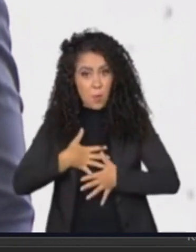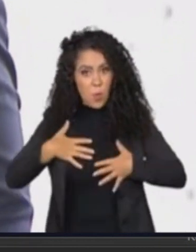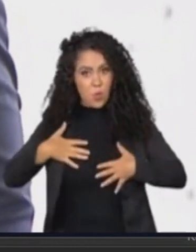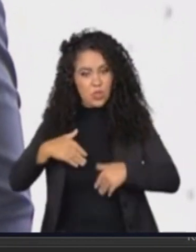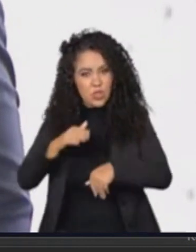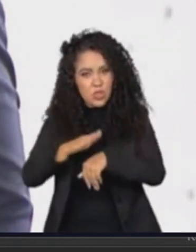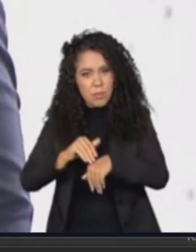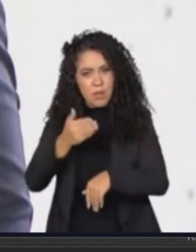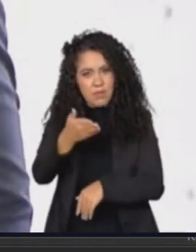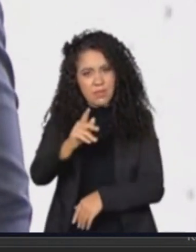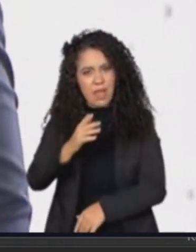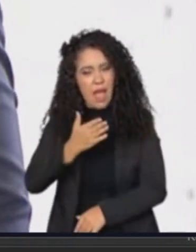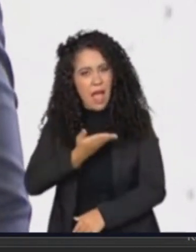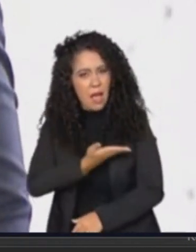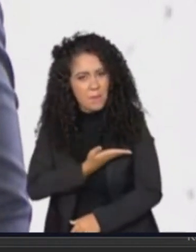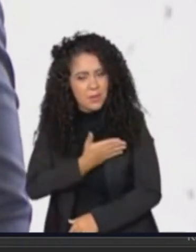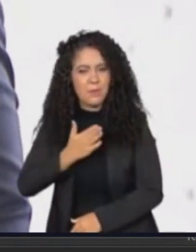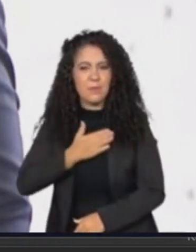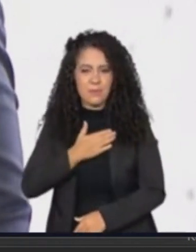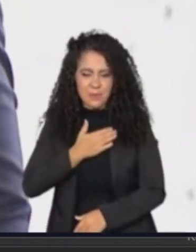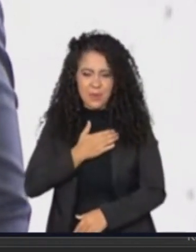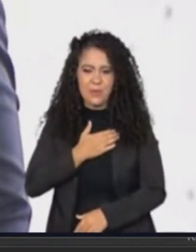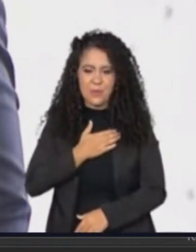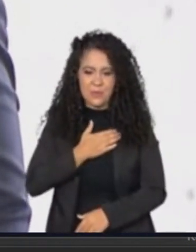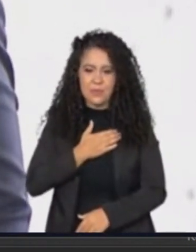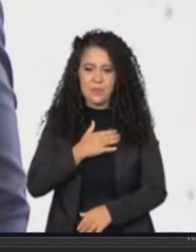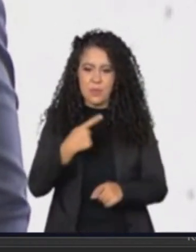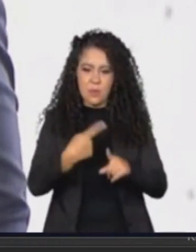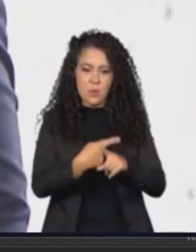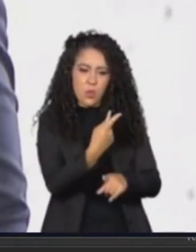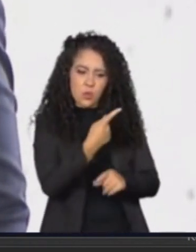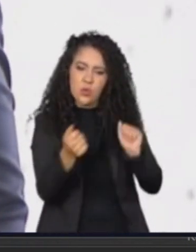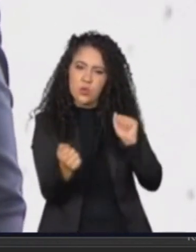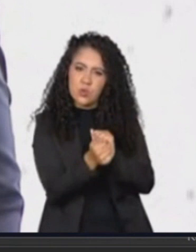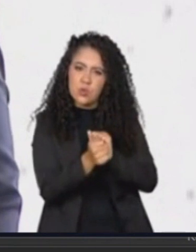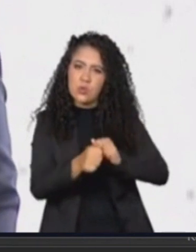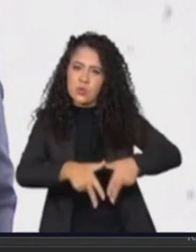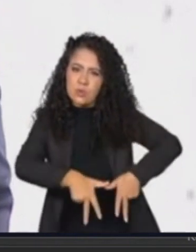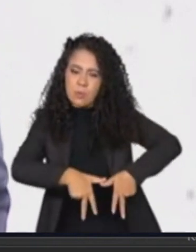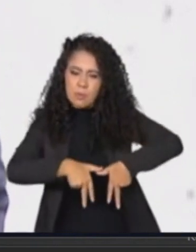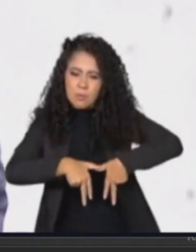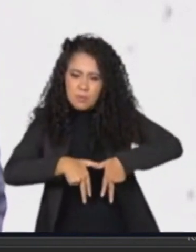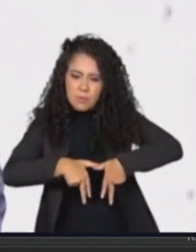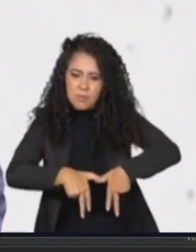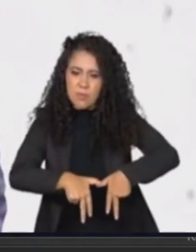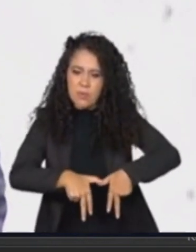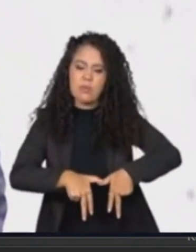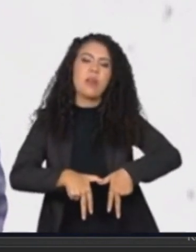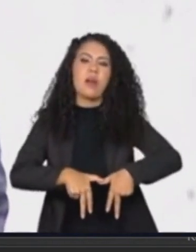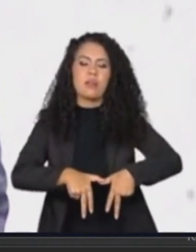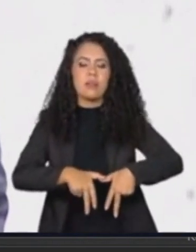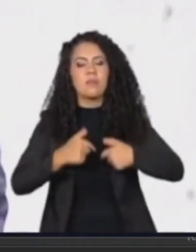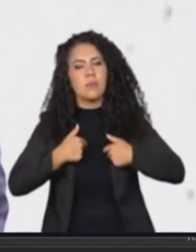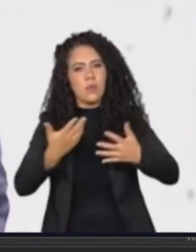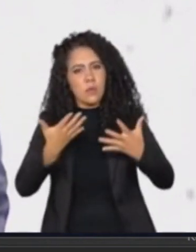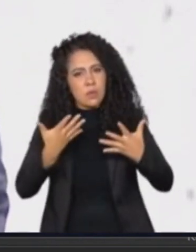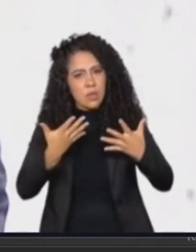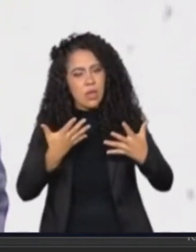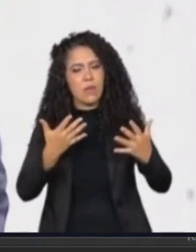Nós sabemos se nós passamos, não é, padre, para chegar até aqui, juntos, de braços dados, de mãos dadas. Eu quero, portanto, saudar